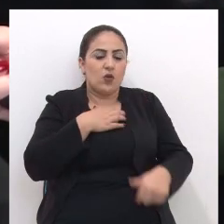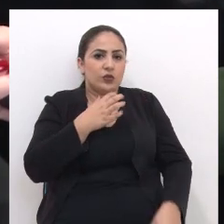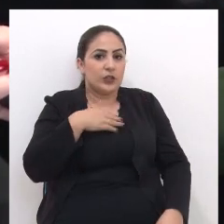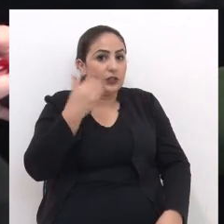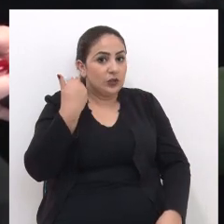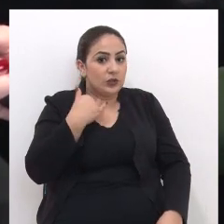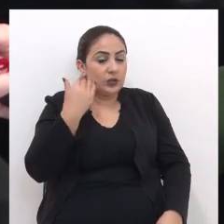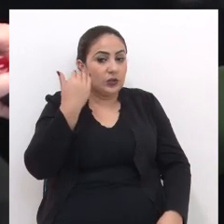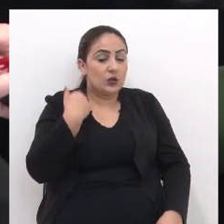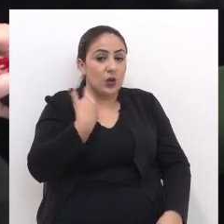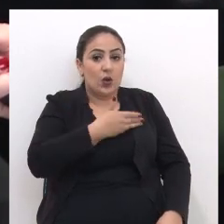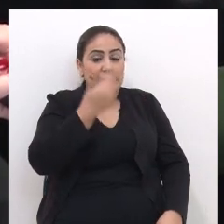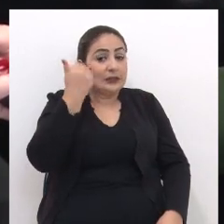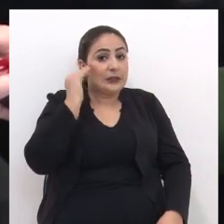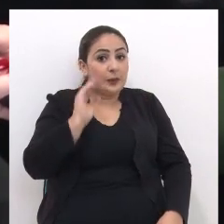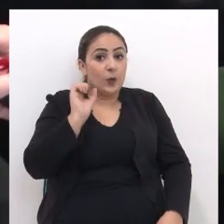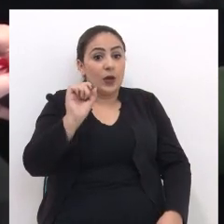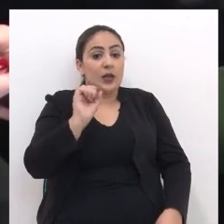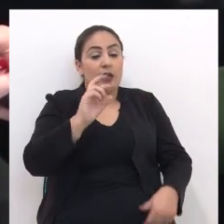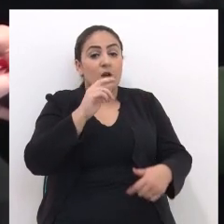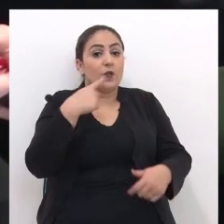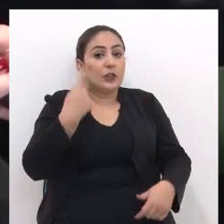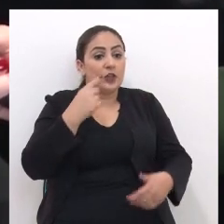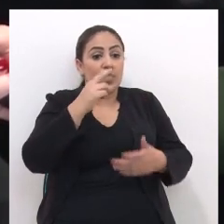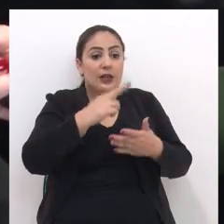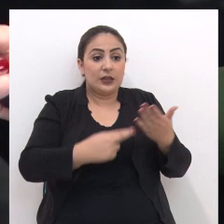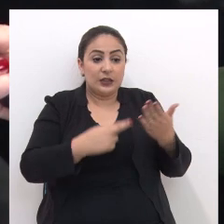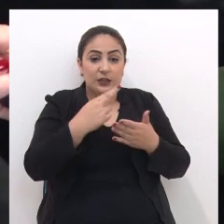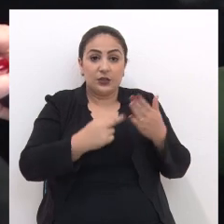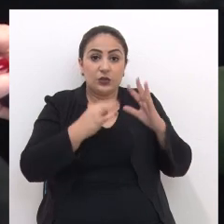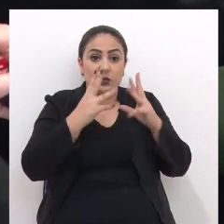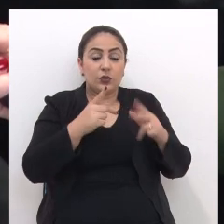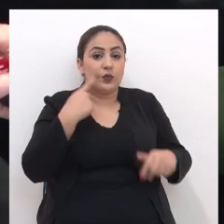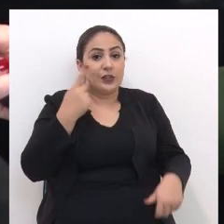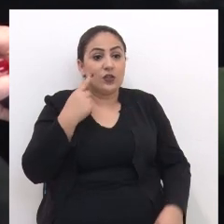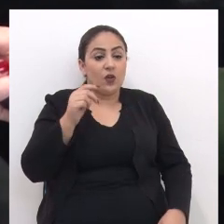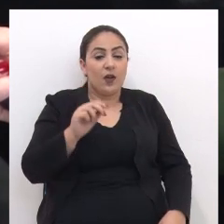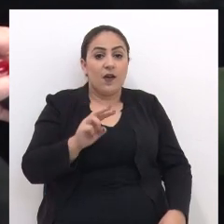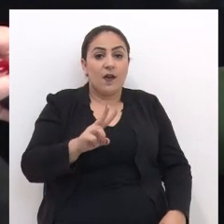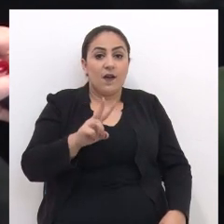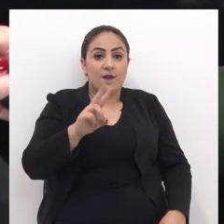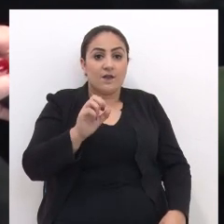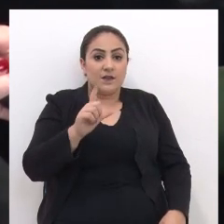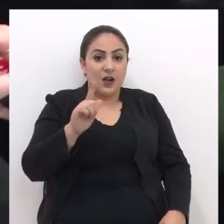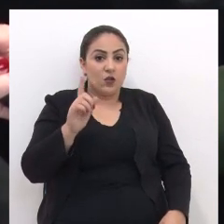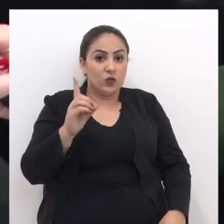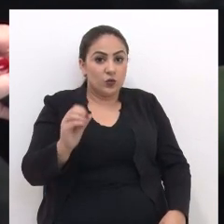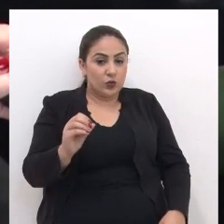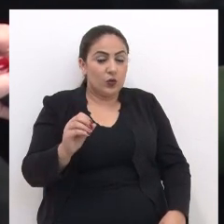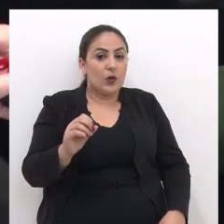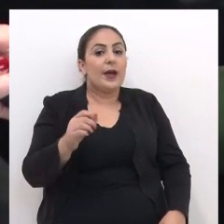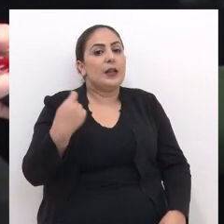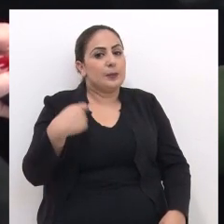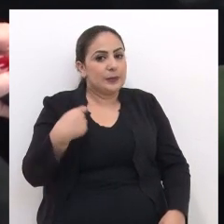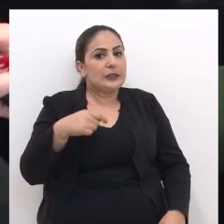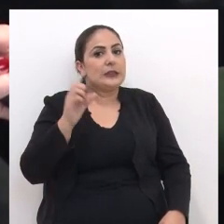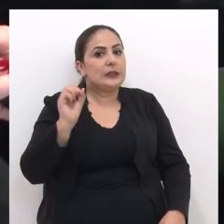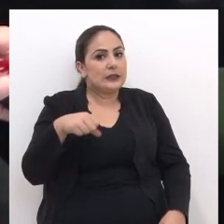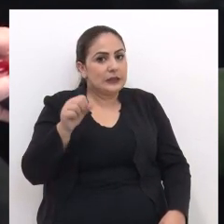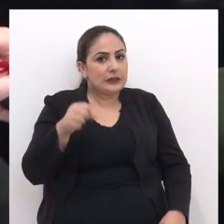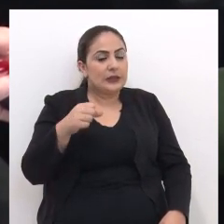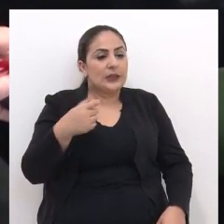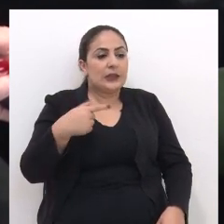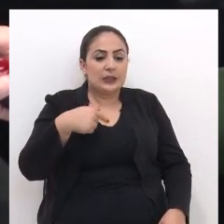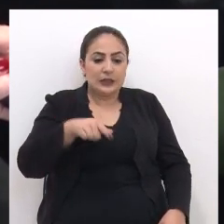forma Entendeu, assim, o vereador Relator da matéria Que é o relator, o vereador Valdo Entendeu que a matéria deve, sim